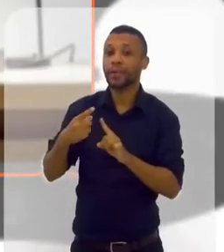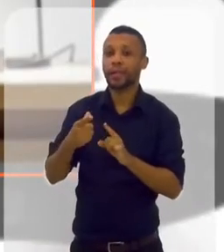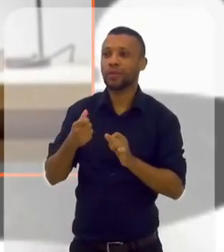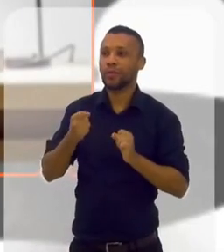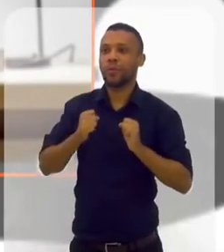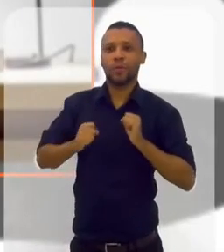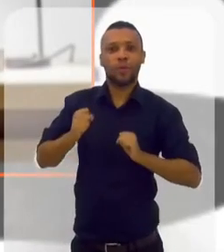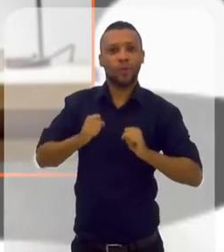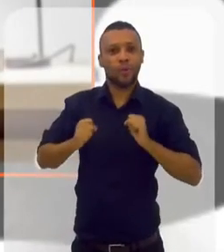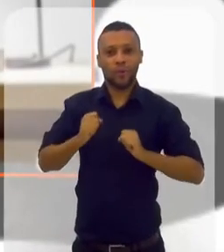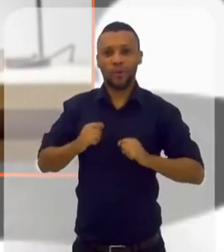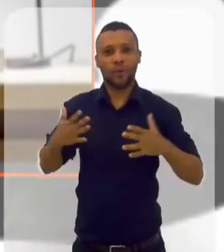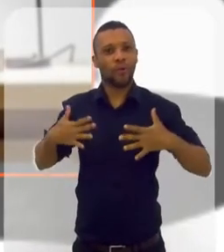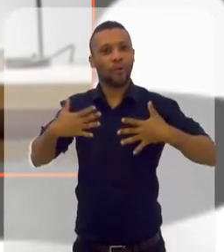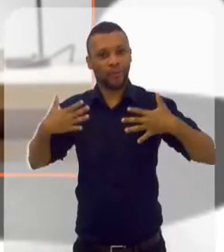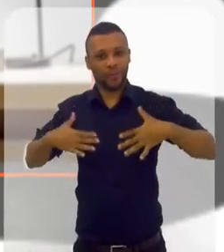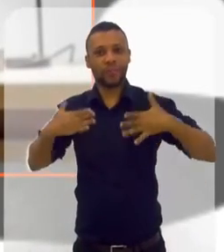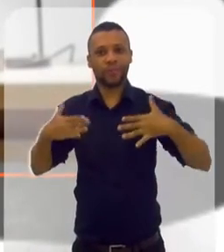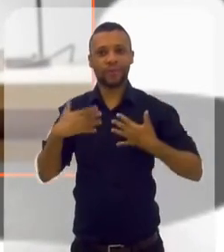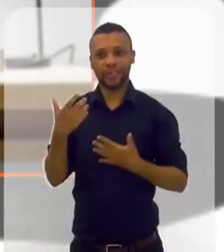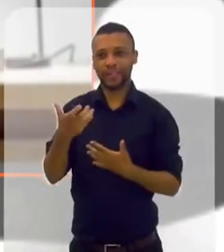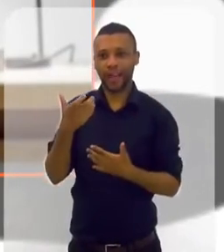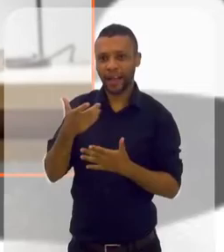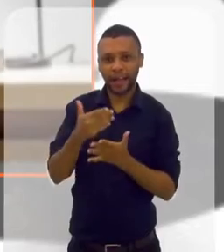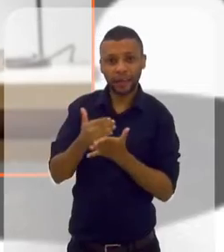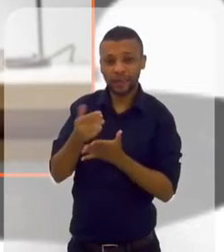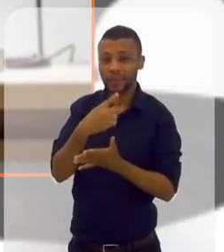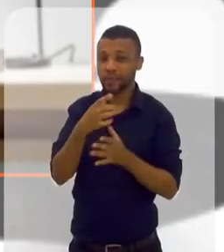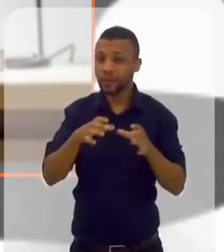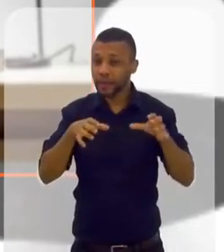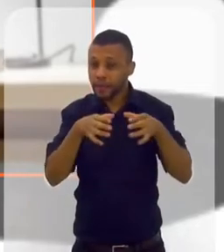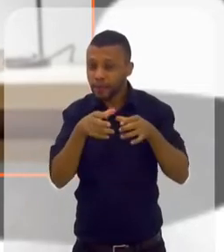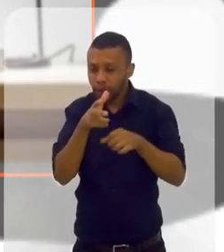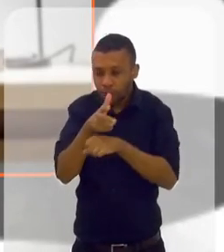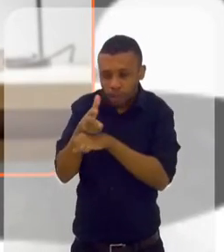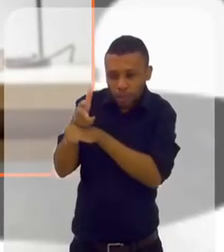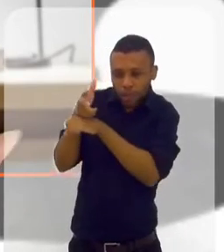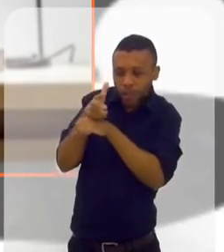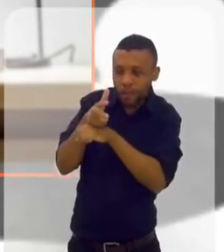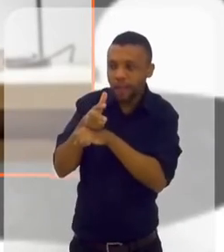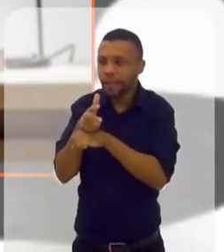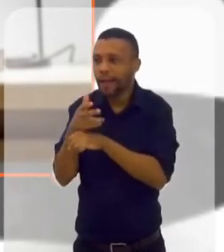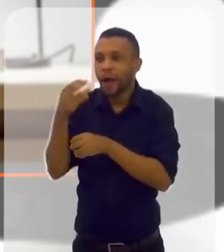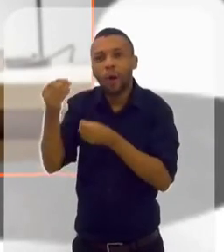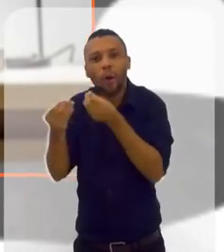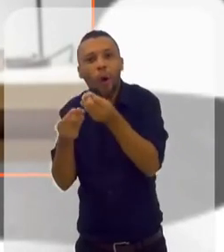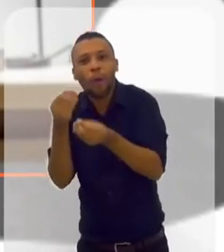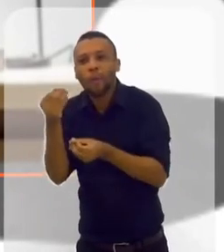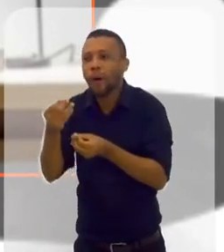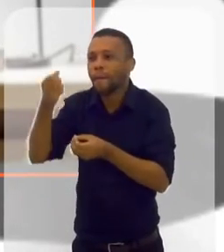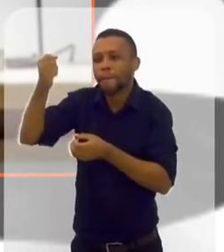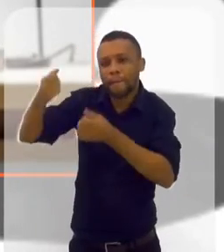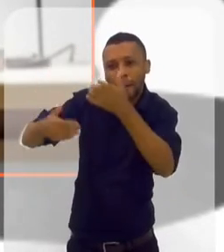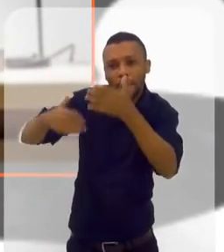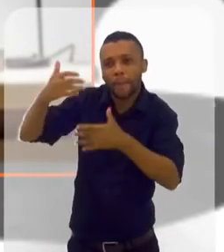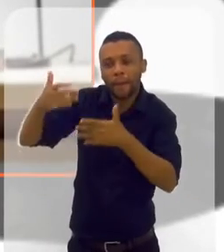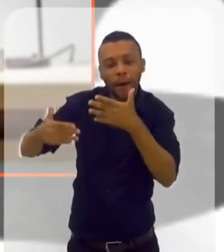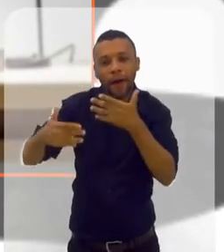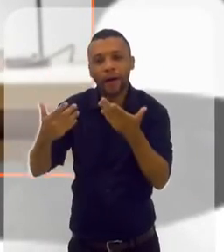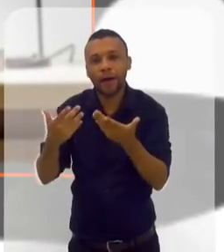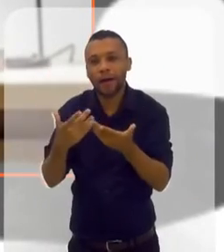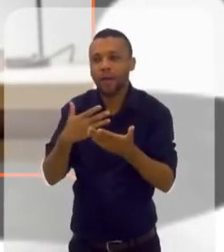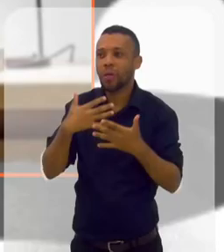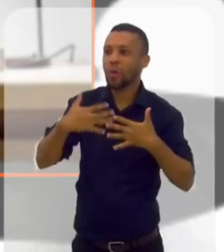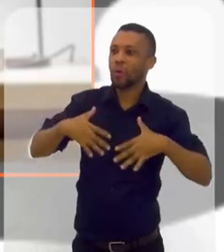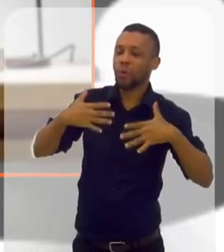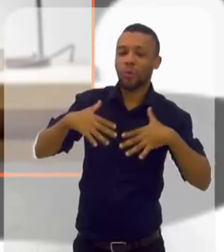todo mundo aqui entusiasmadíssimo. Todo mundo que está aqui, a gente tem uma equipe enorme, já está todo mundo por trás das câmeras aqui, com o